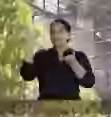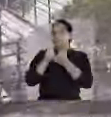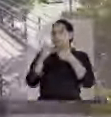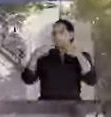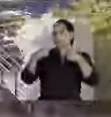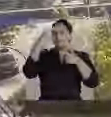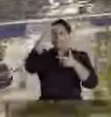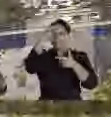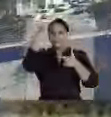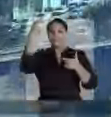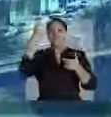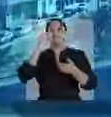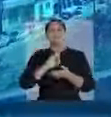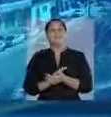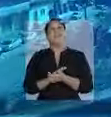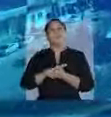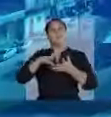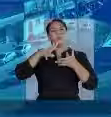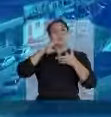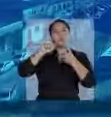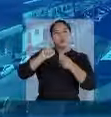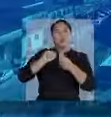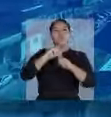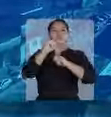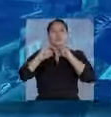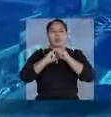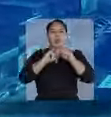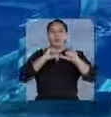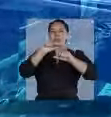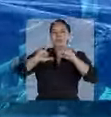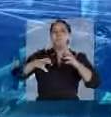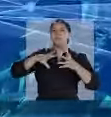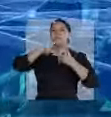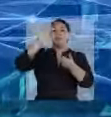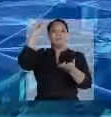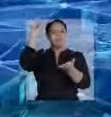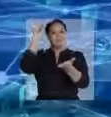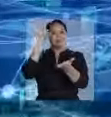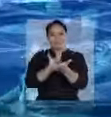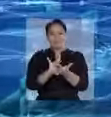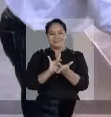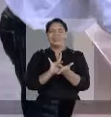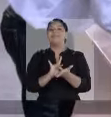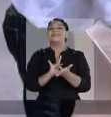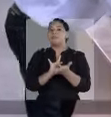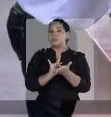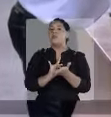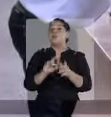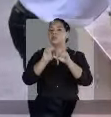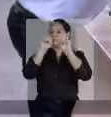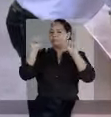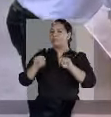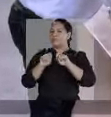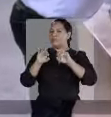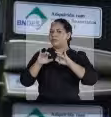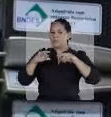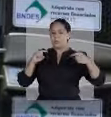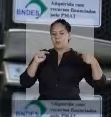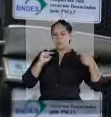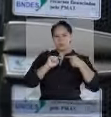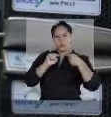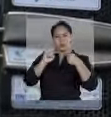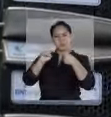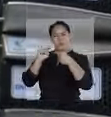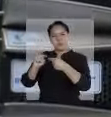os recursos da cidade inteligente, é o mundo virtual transformando o mundo real. Nosso data center, já